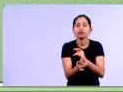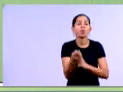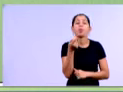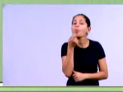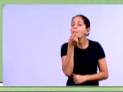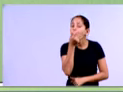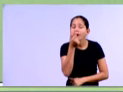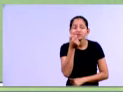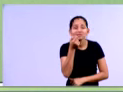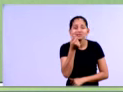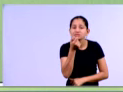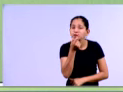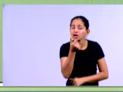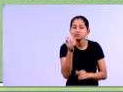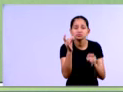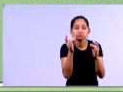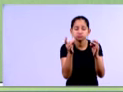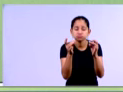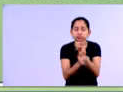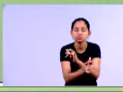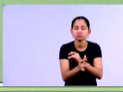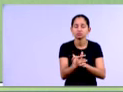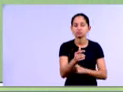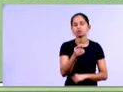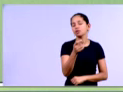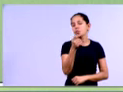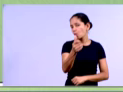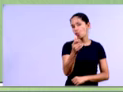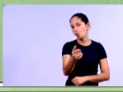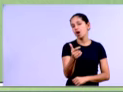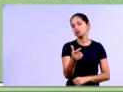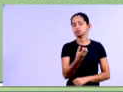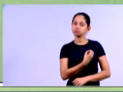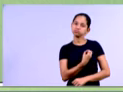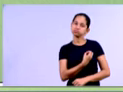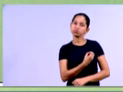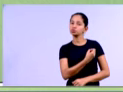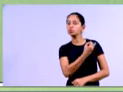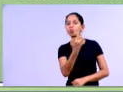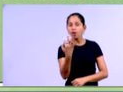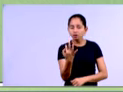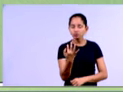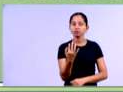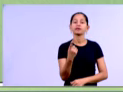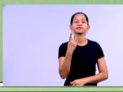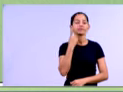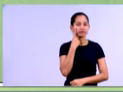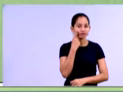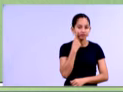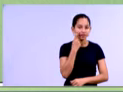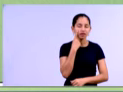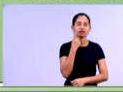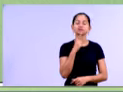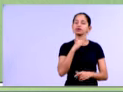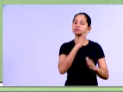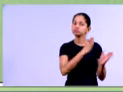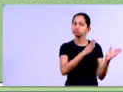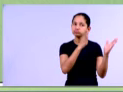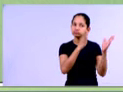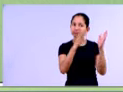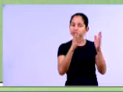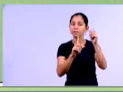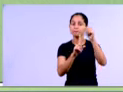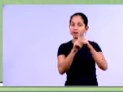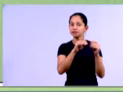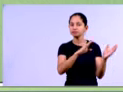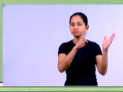fator de insolvência, né, ou o total de pontos obtidos aqui na empresa, né, porque isso aí você vai fazendo periodicamente, né, mês